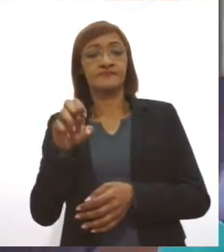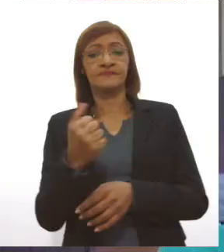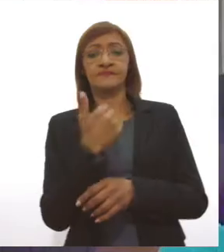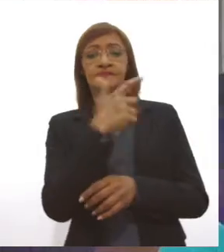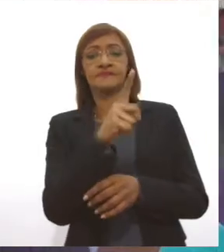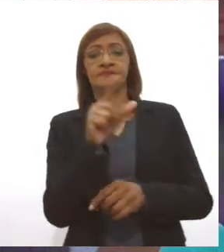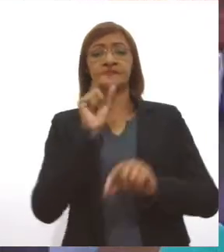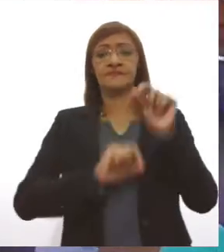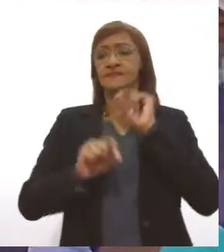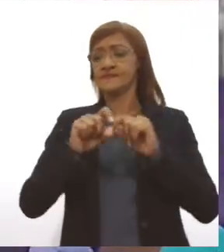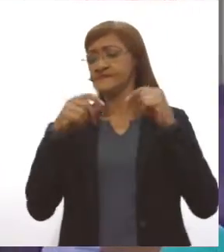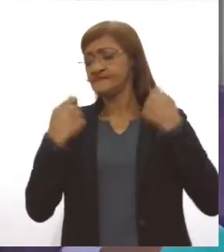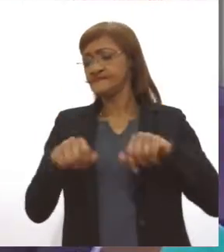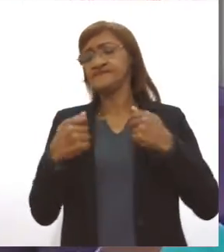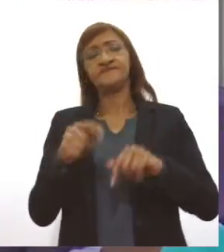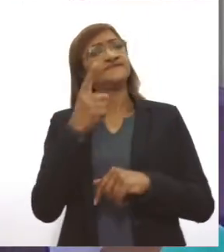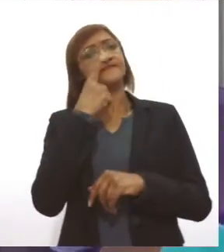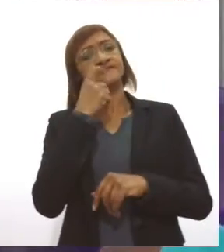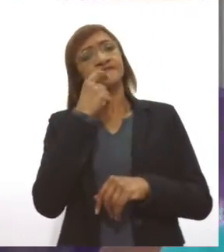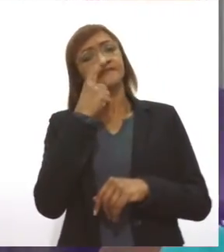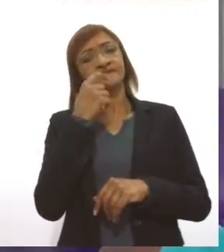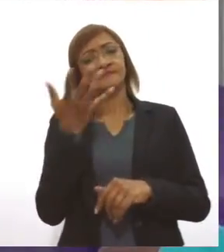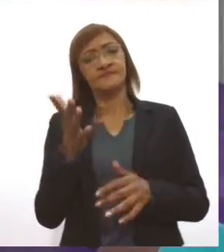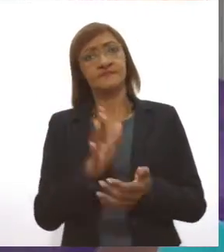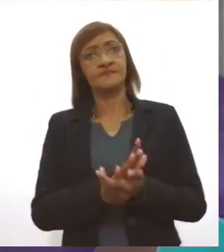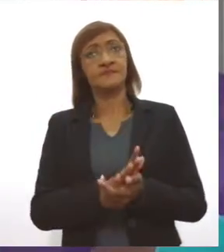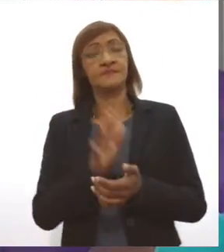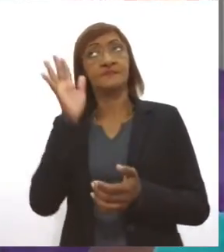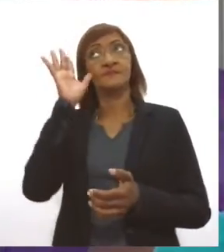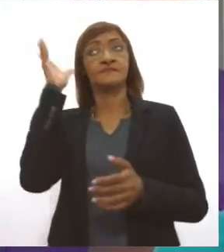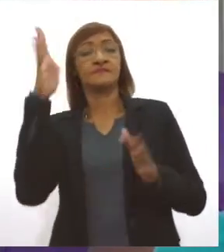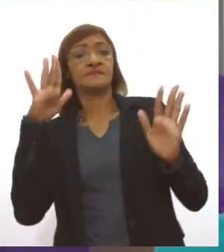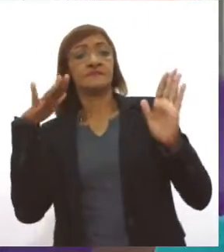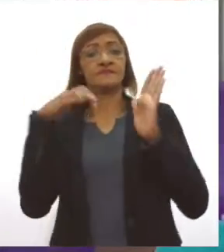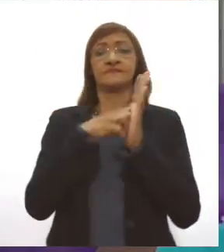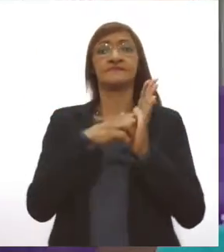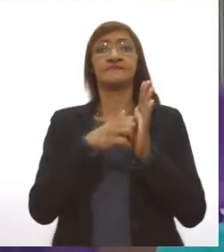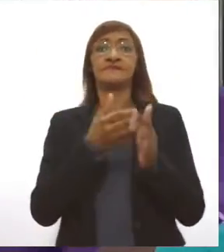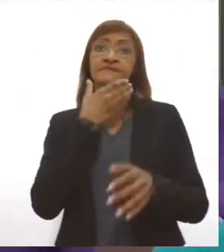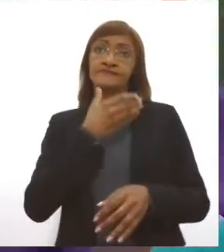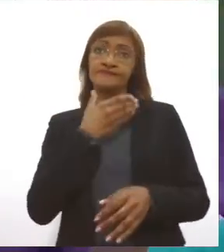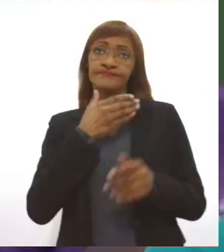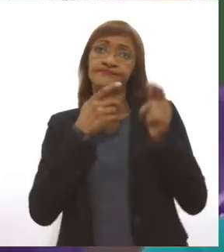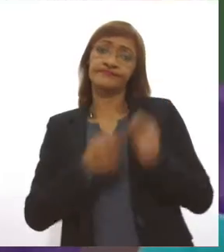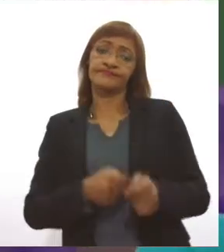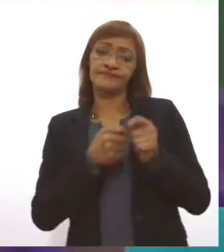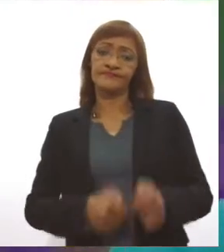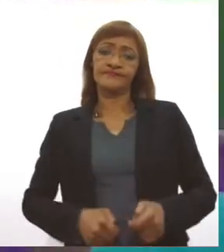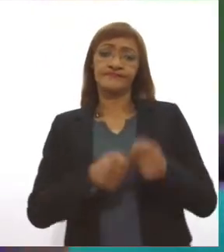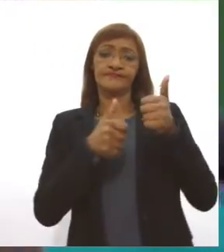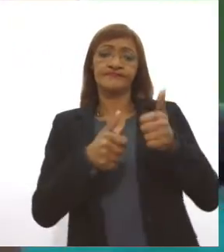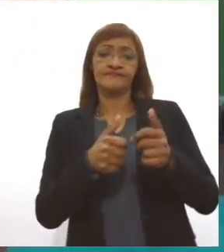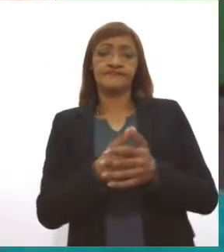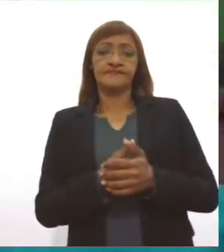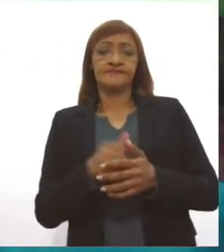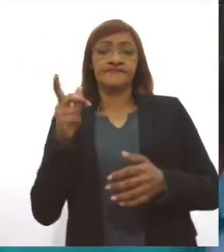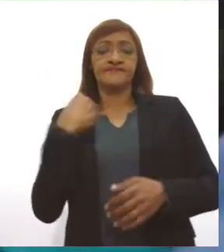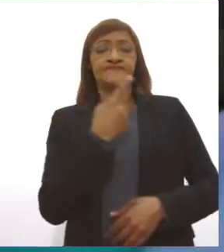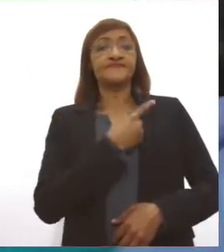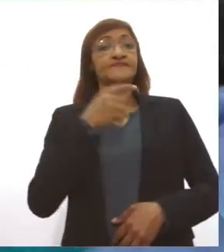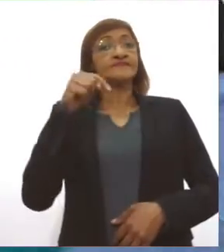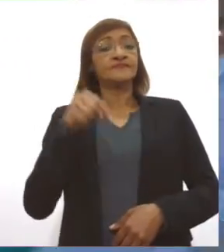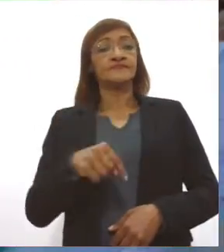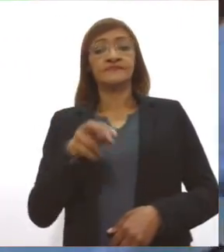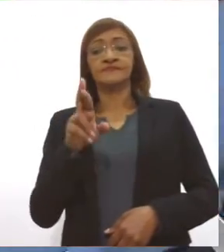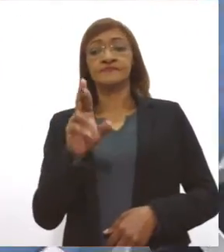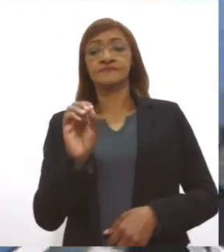aumente com possíveis acidentes de Natal e Ano Novo. A gente está aqui com Rosângela Cruz, que é assessora